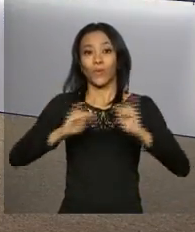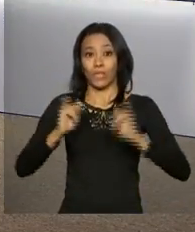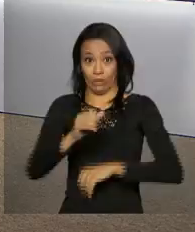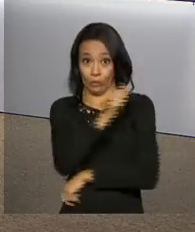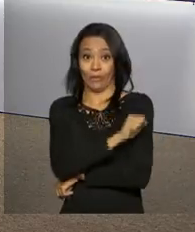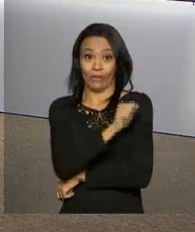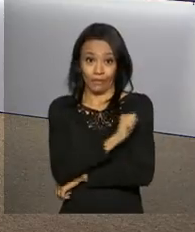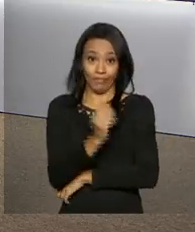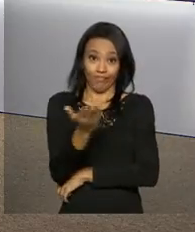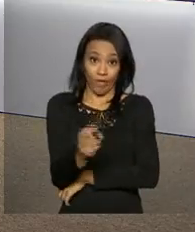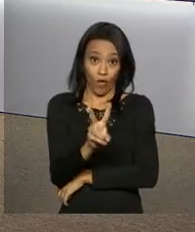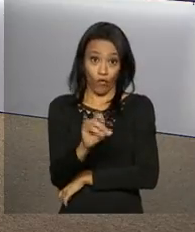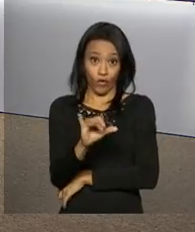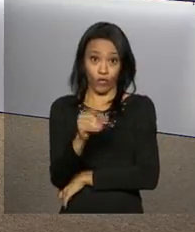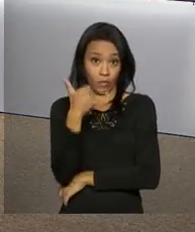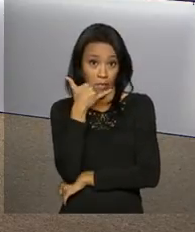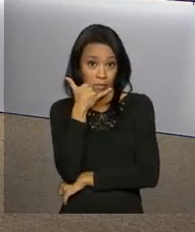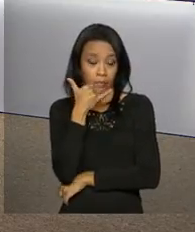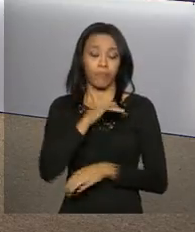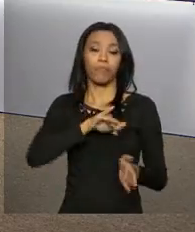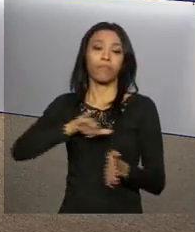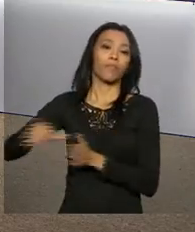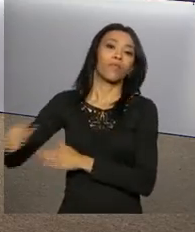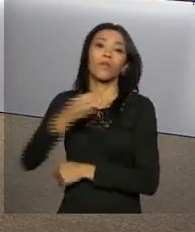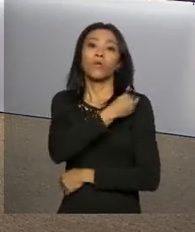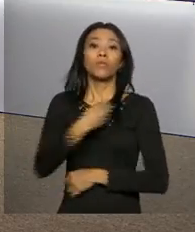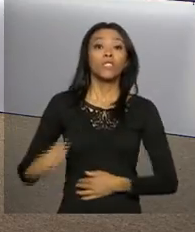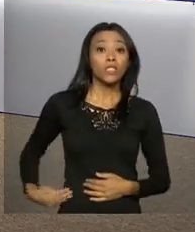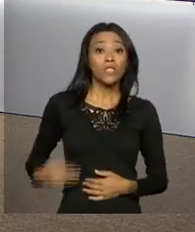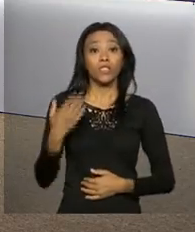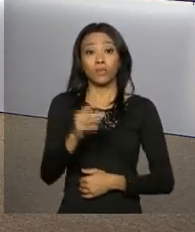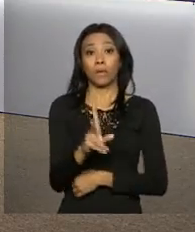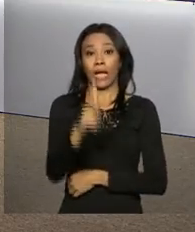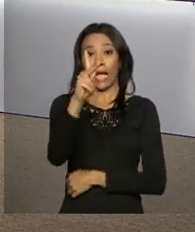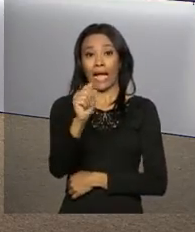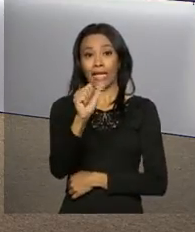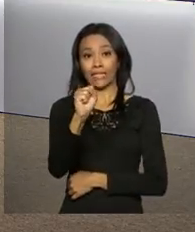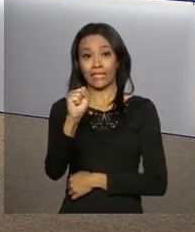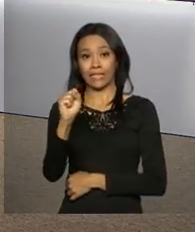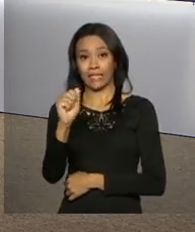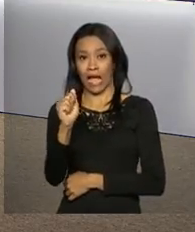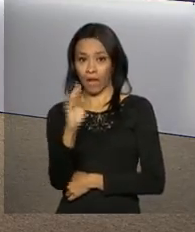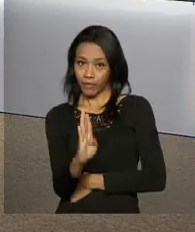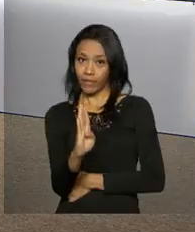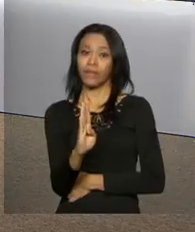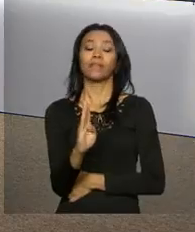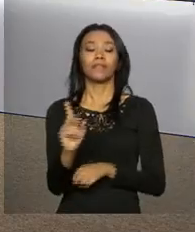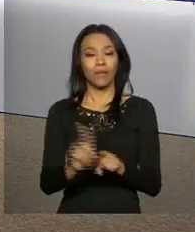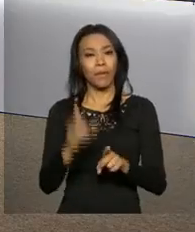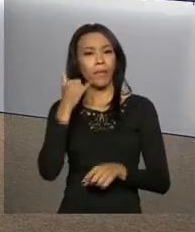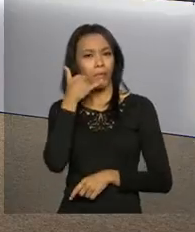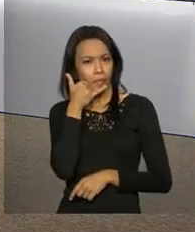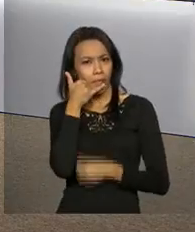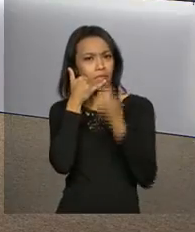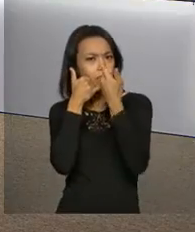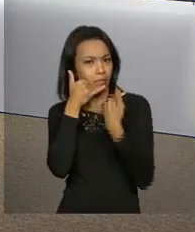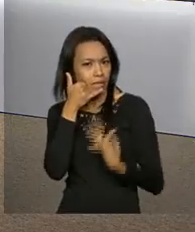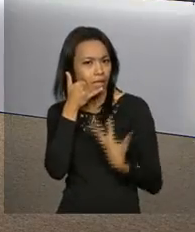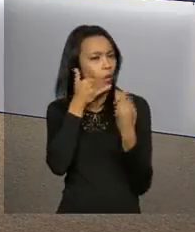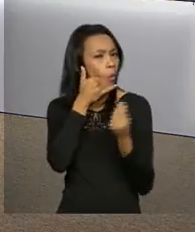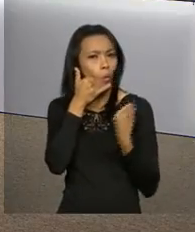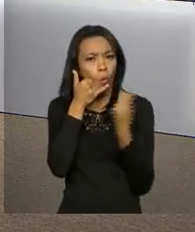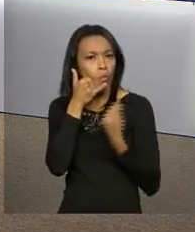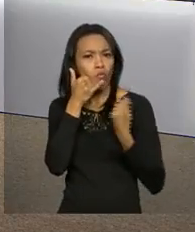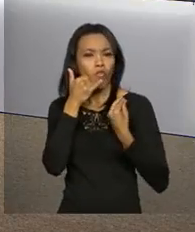telefone. O ministro das cidades, Gilberto Kassab, está em Vitória, no Espírito Santo, e também por telefone, nos fala sobre a mobilização de